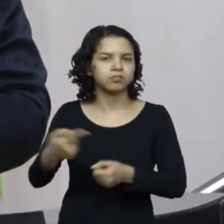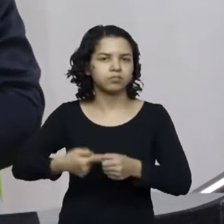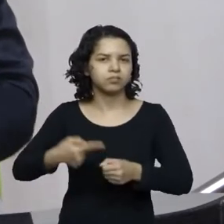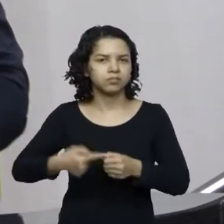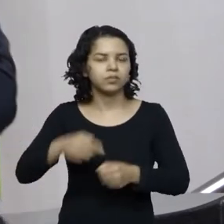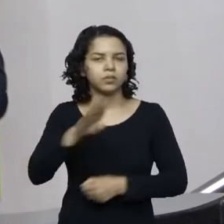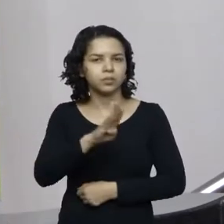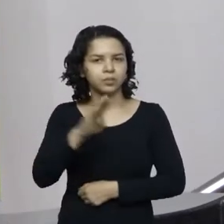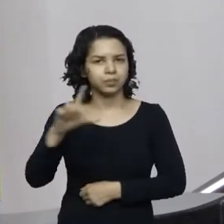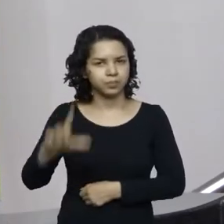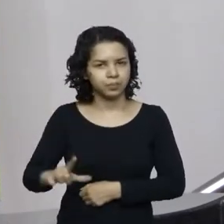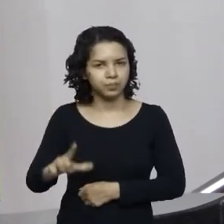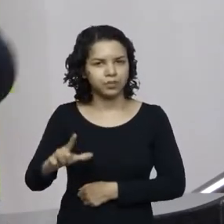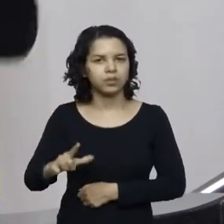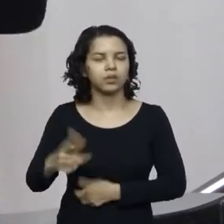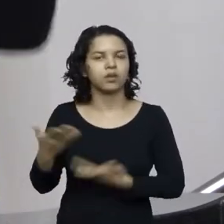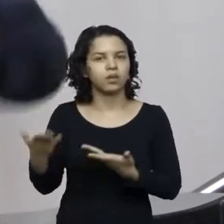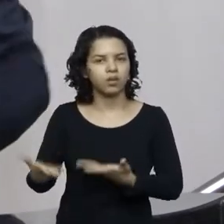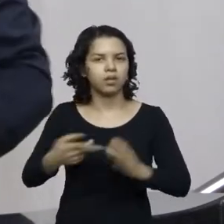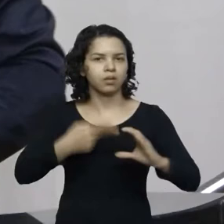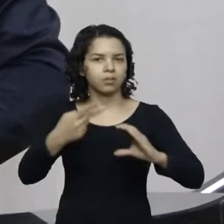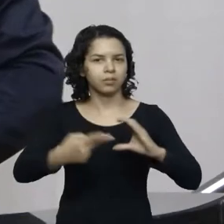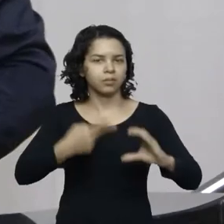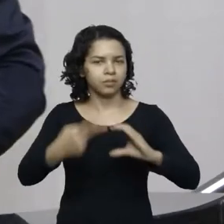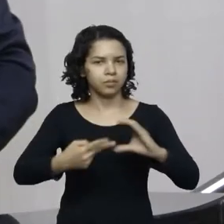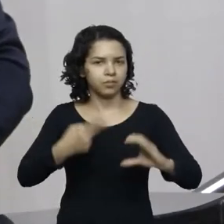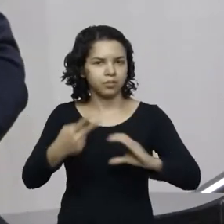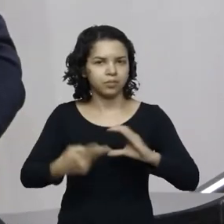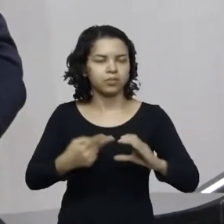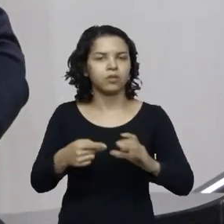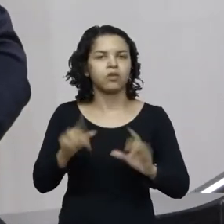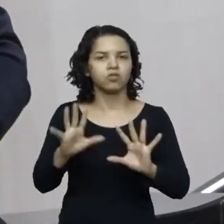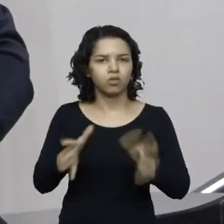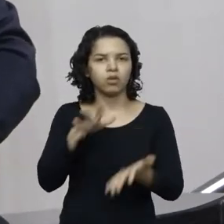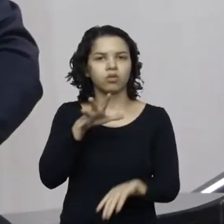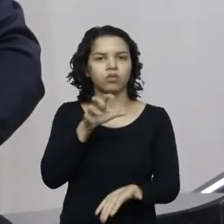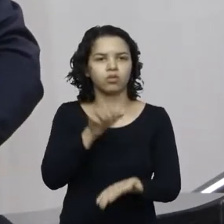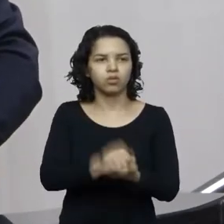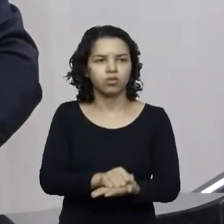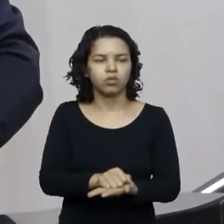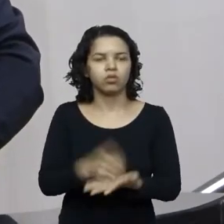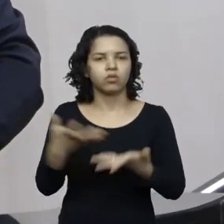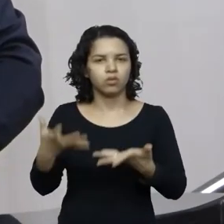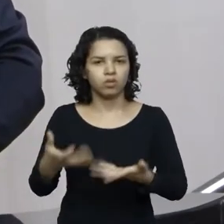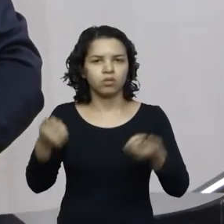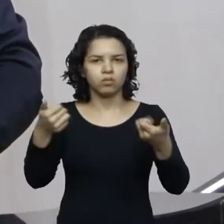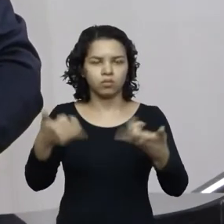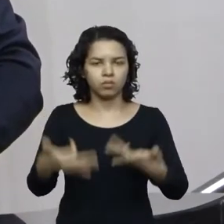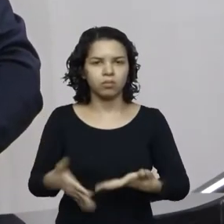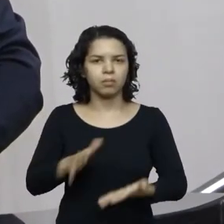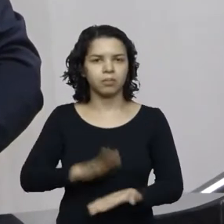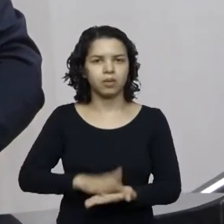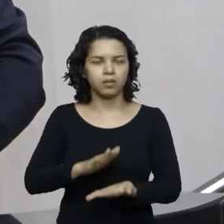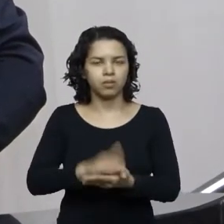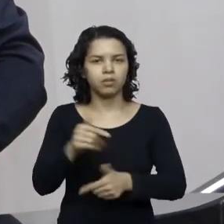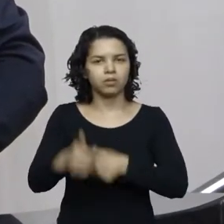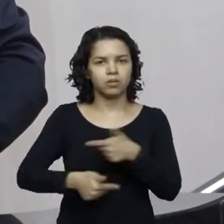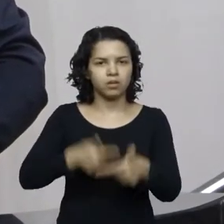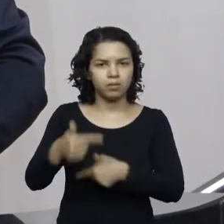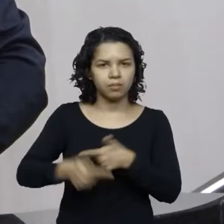Blumenau, da Câmara Municipal de Vereadores de Blumenau. Está aí o registro aqui que eu quero fazer. Quero parabenizar o trabalho